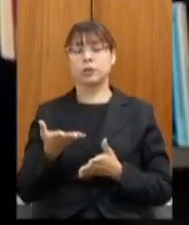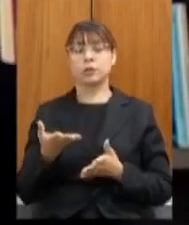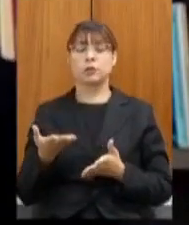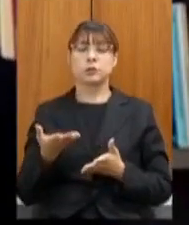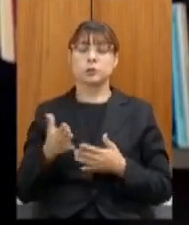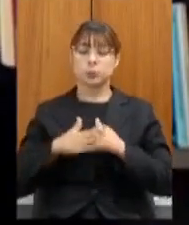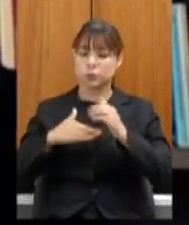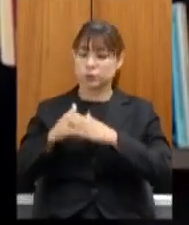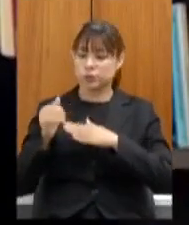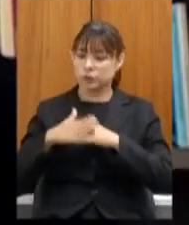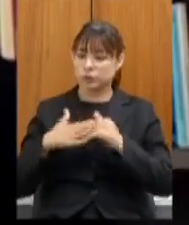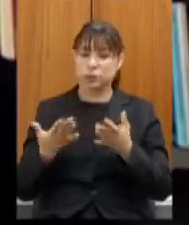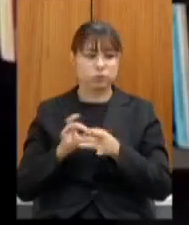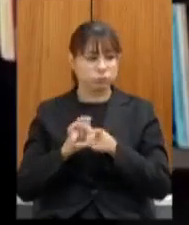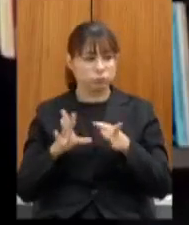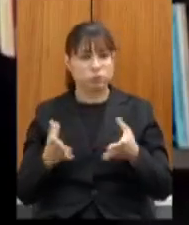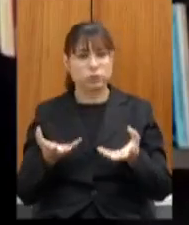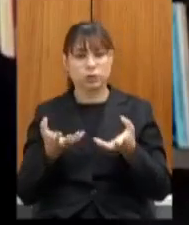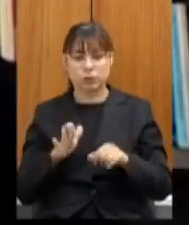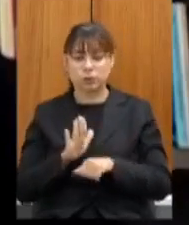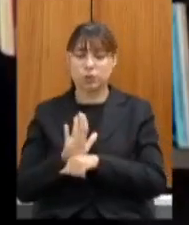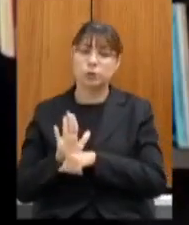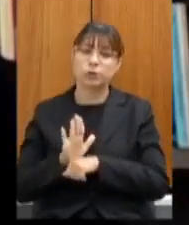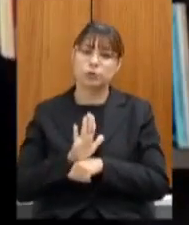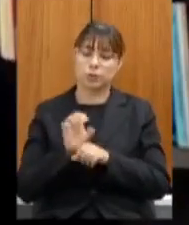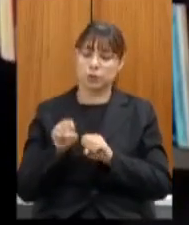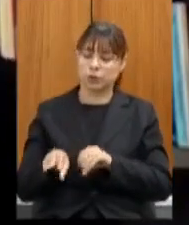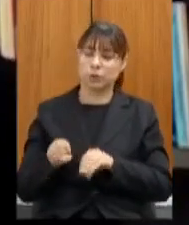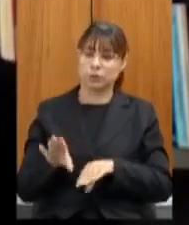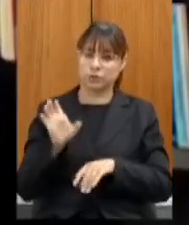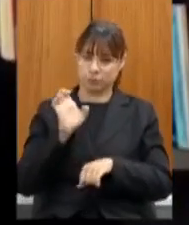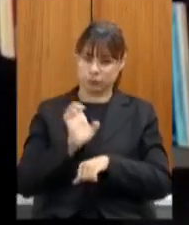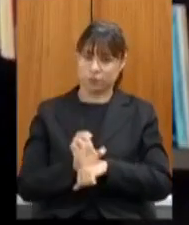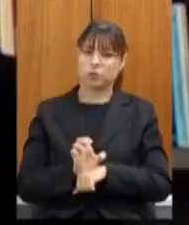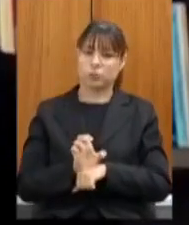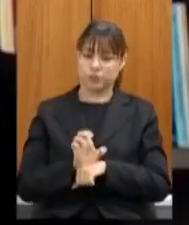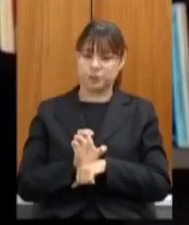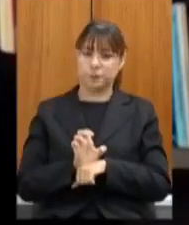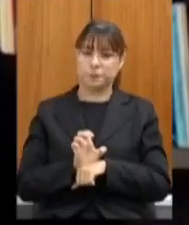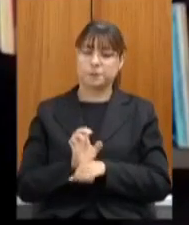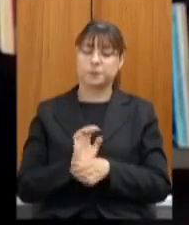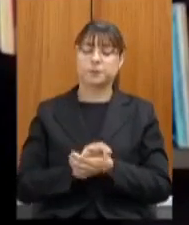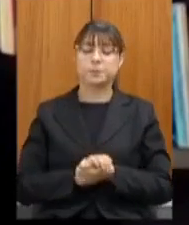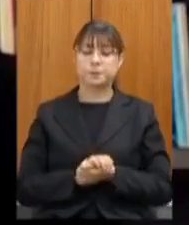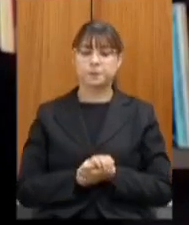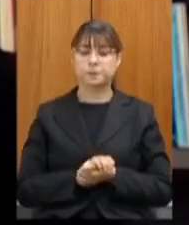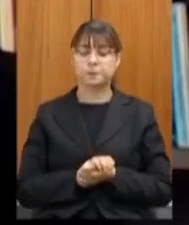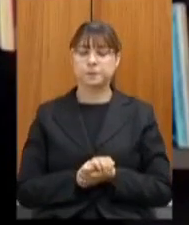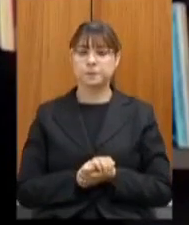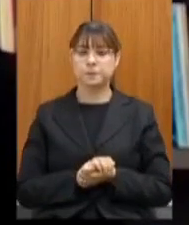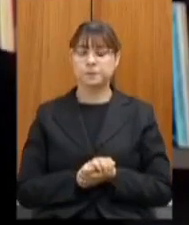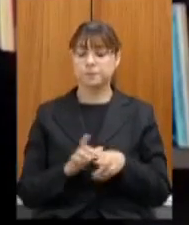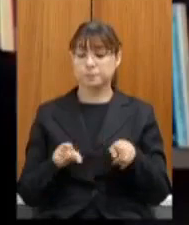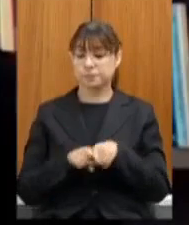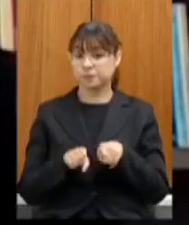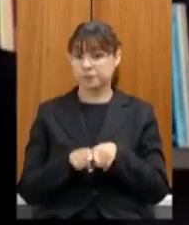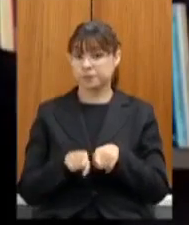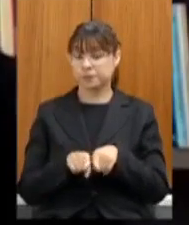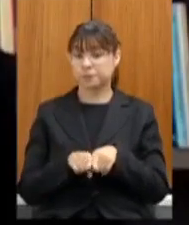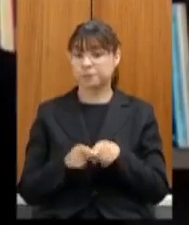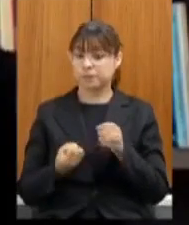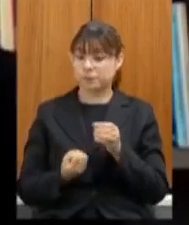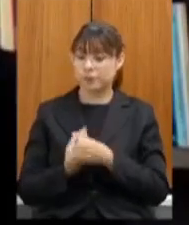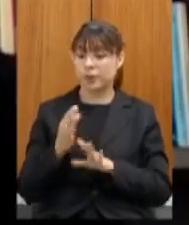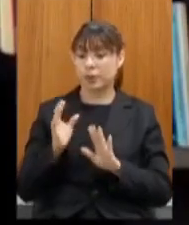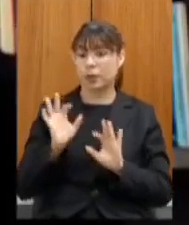disponíveis aí querem contribuir com a educação do estado é criação de